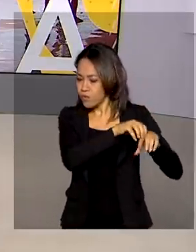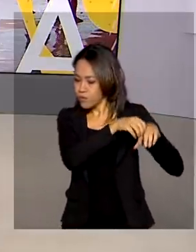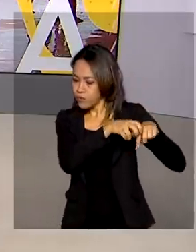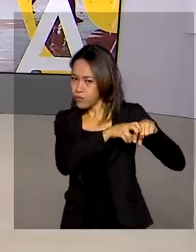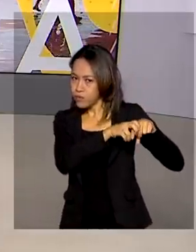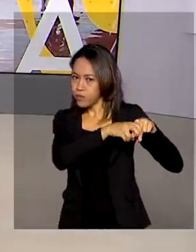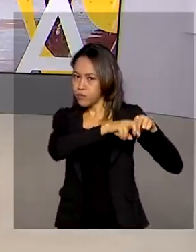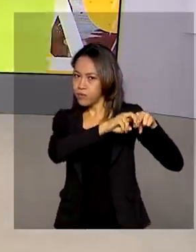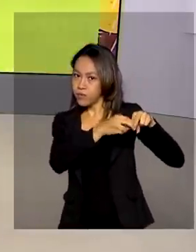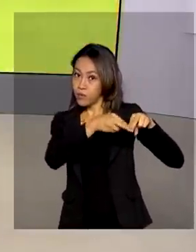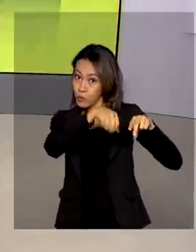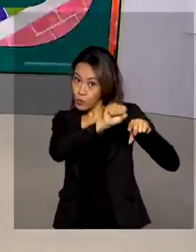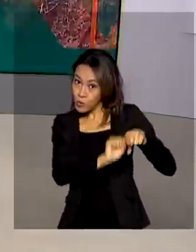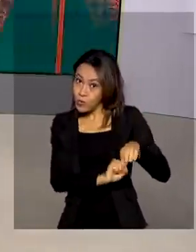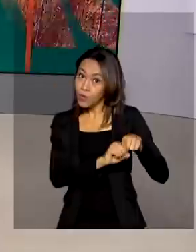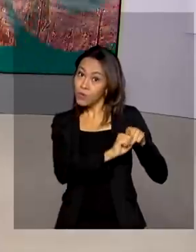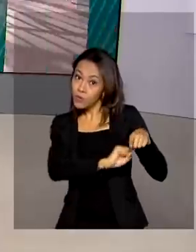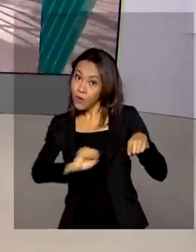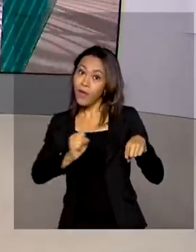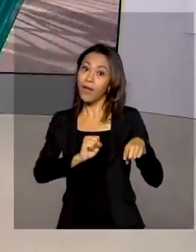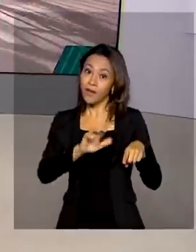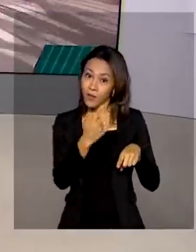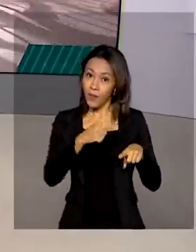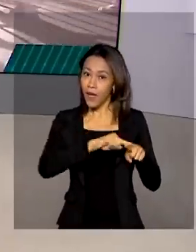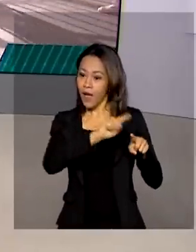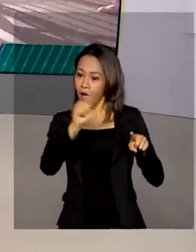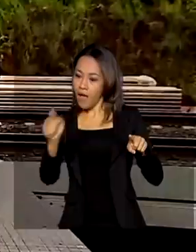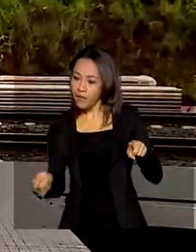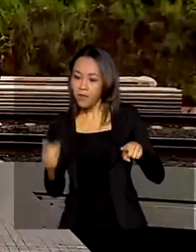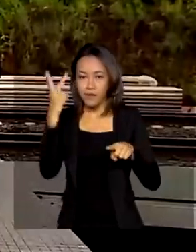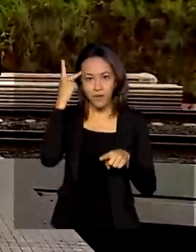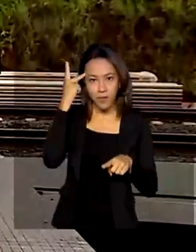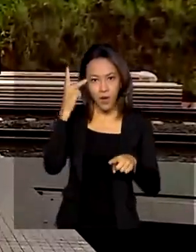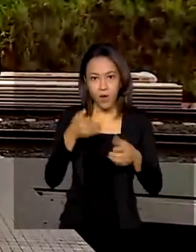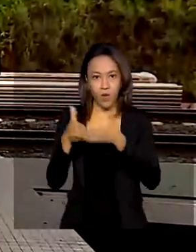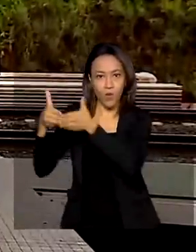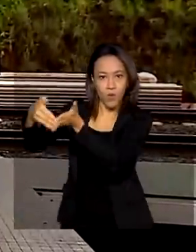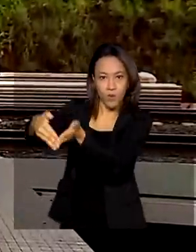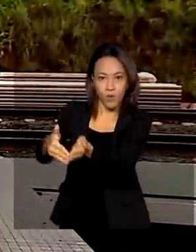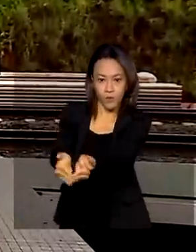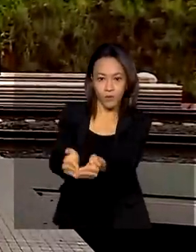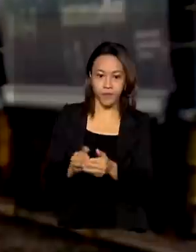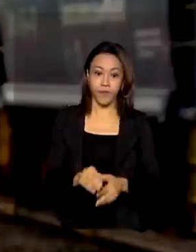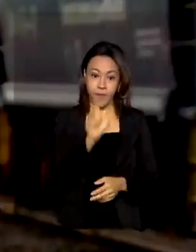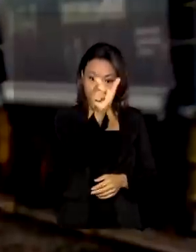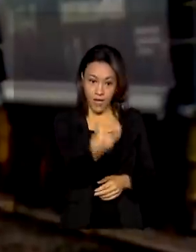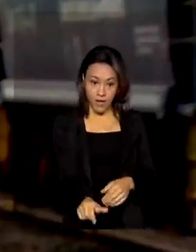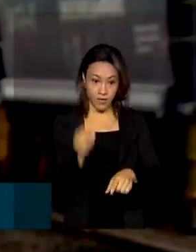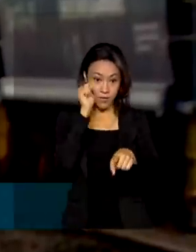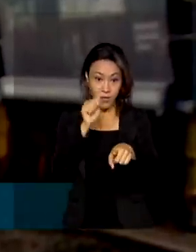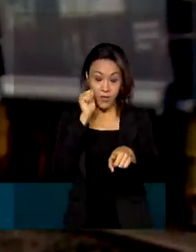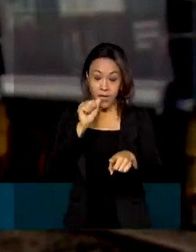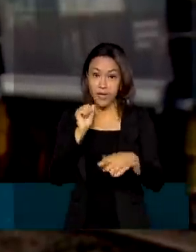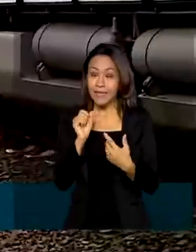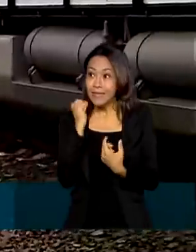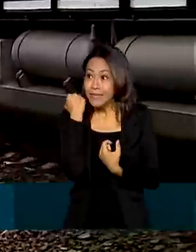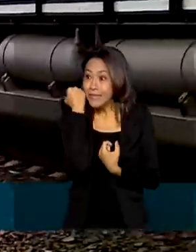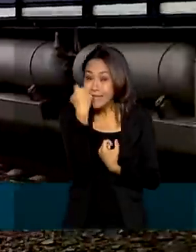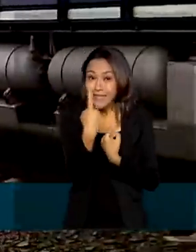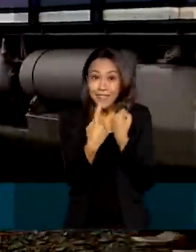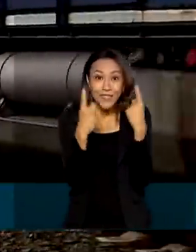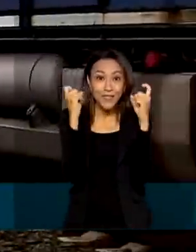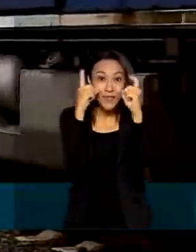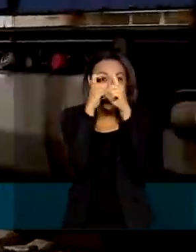Sudeste Goiano ao Porto de Santos. Anali é uma das raras mulheres na profissão de maquinista.